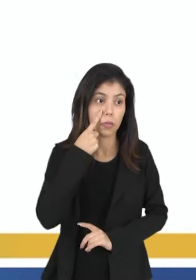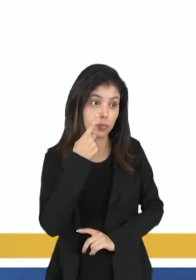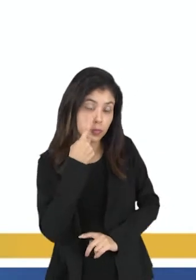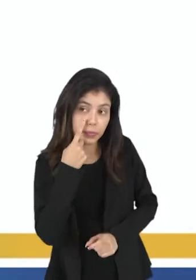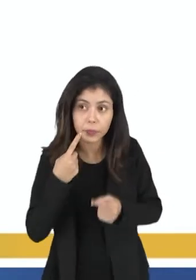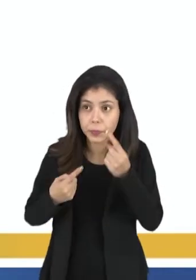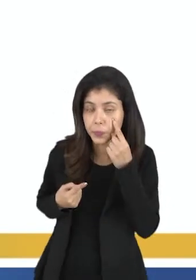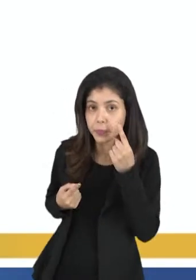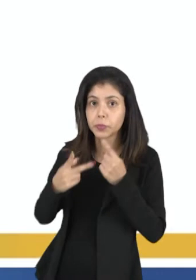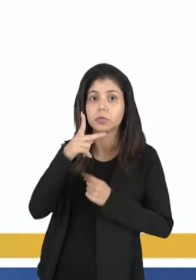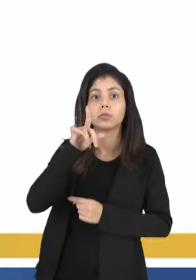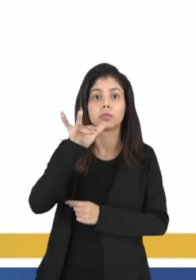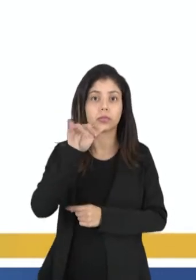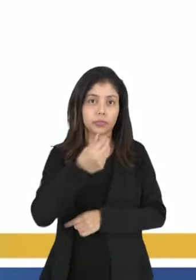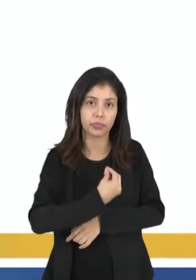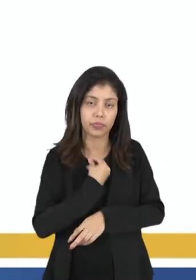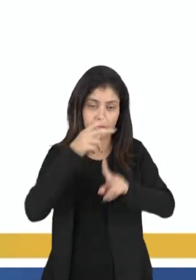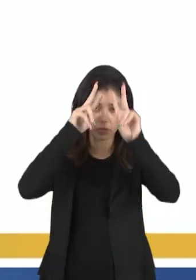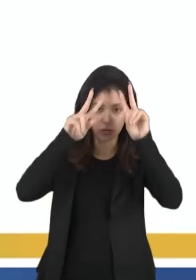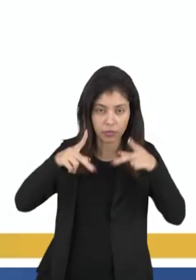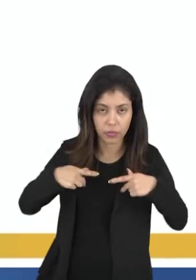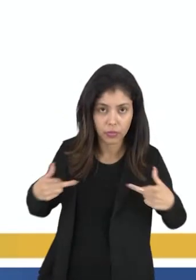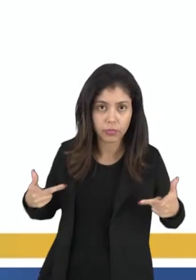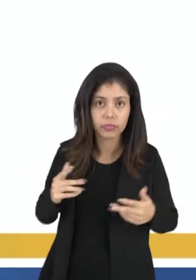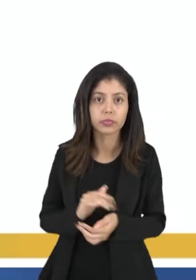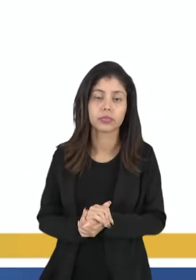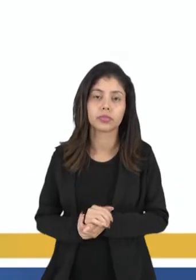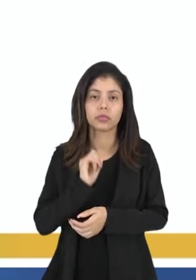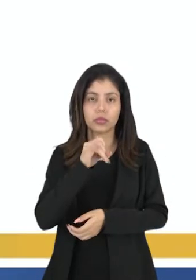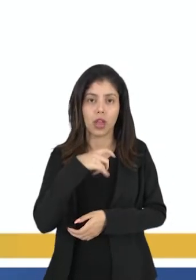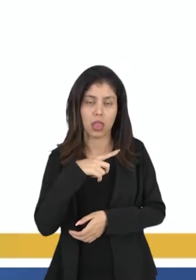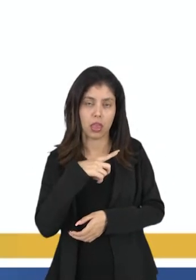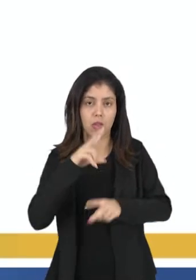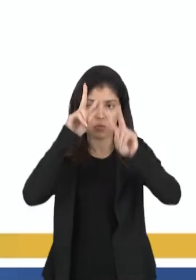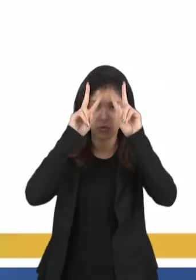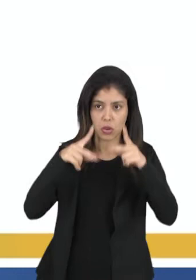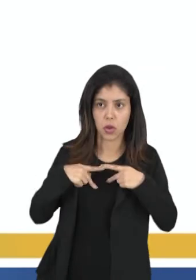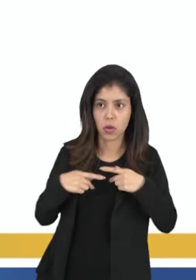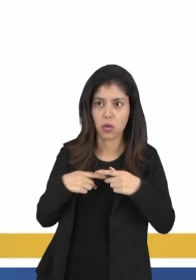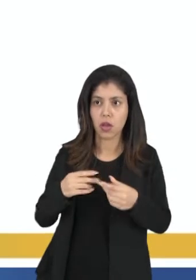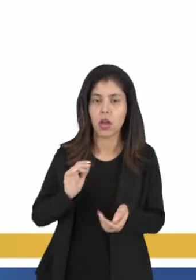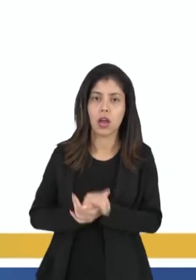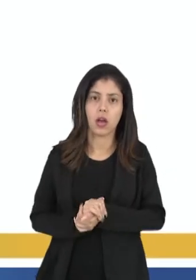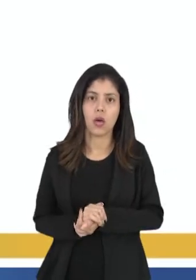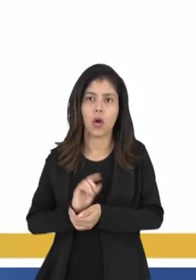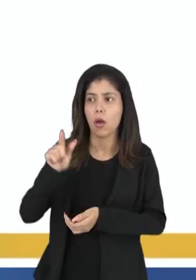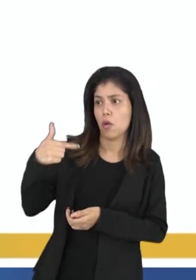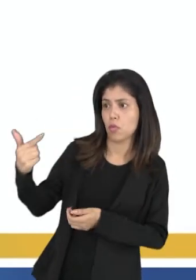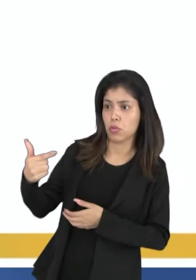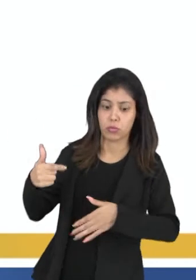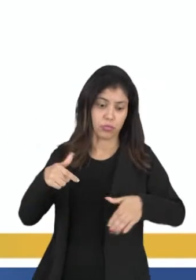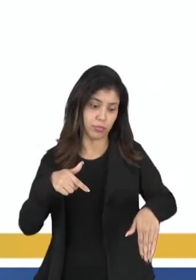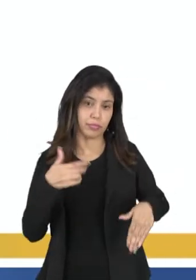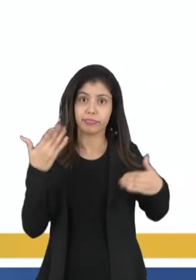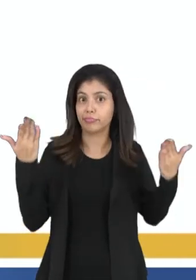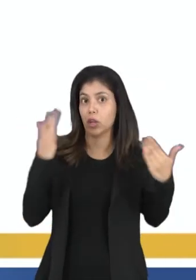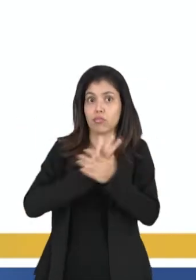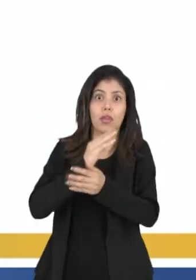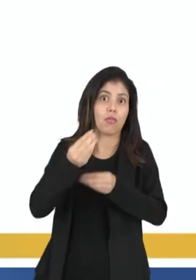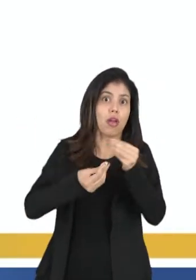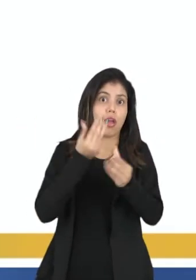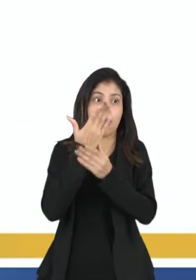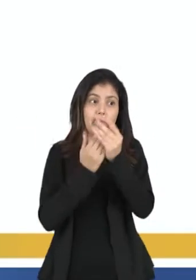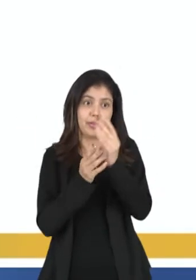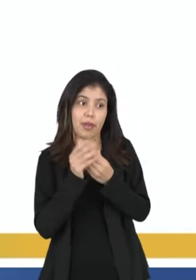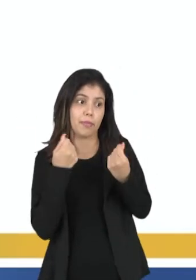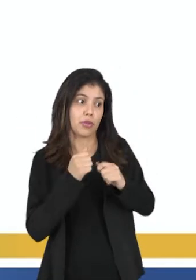dizer que a poli é um organismo, é um ser vivo. Então, se é um ser vivo, a mão não pode dizer que não precisa do pé. Então, isso aí a